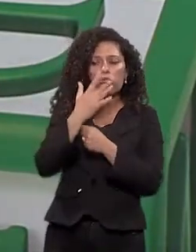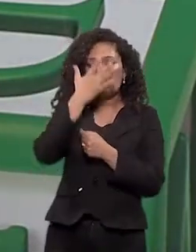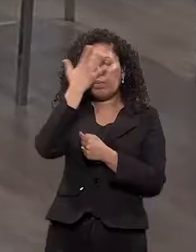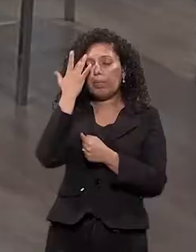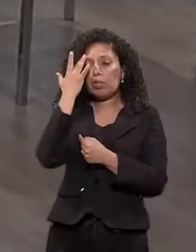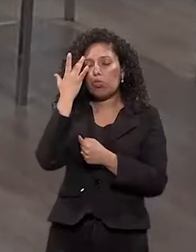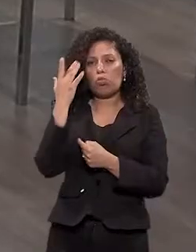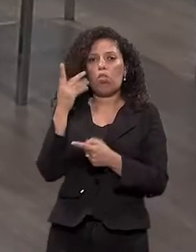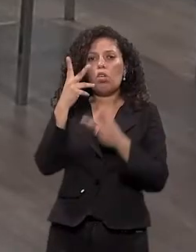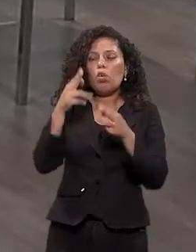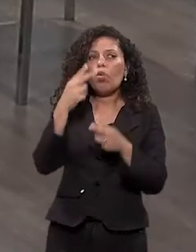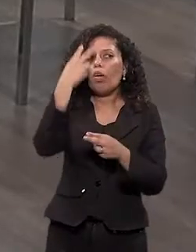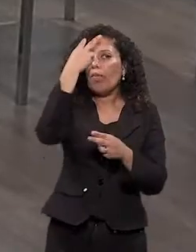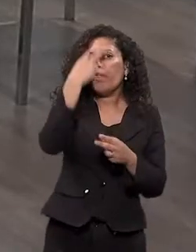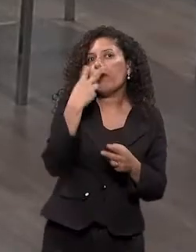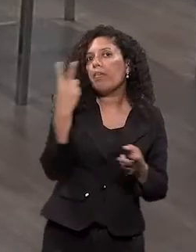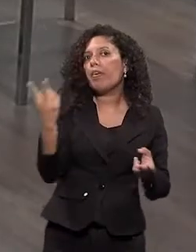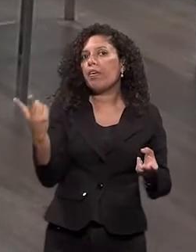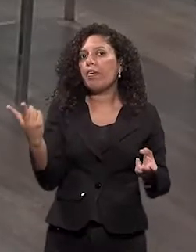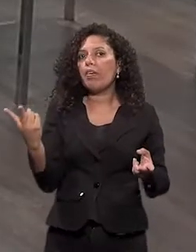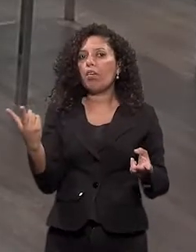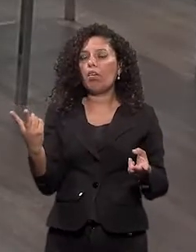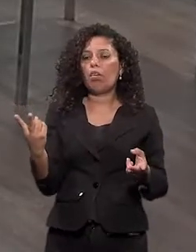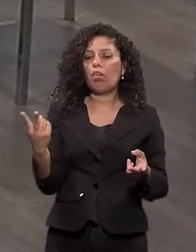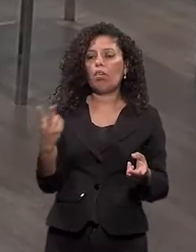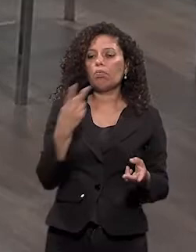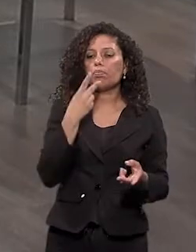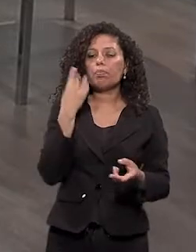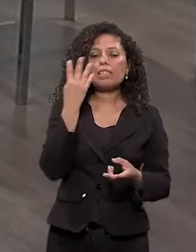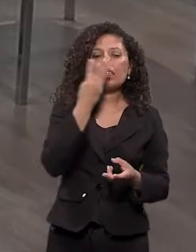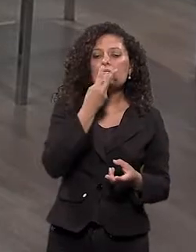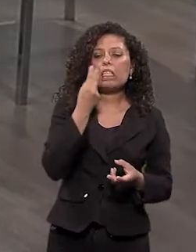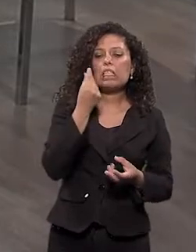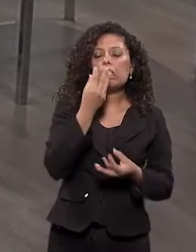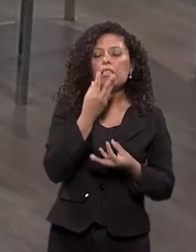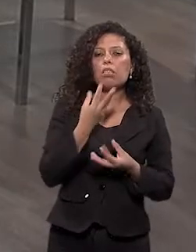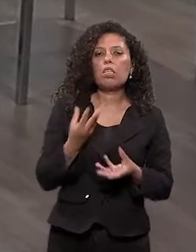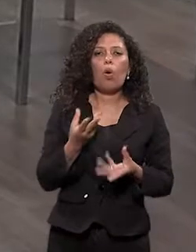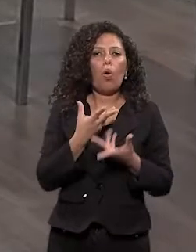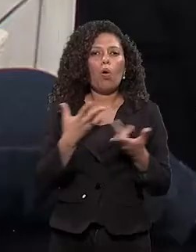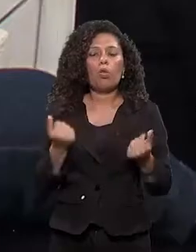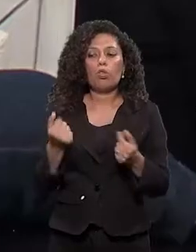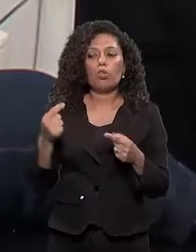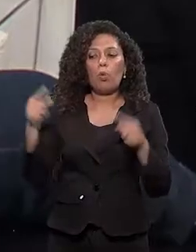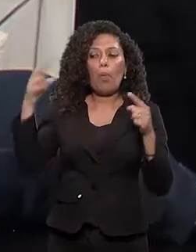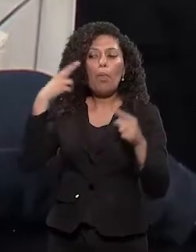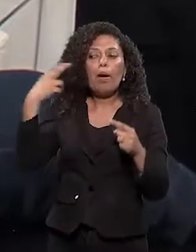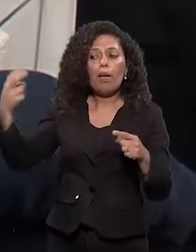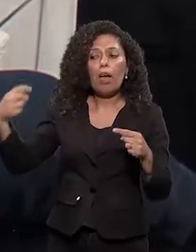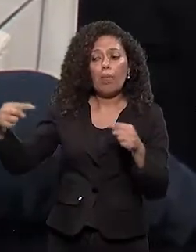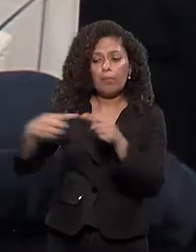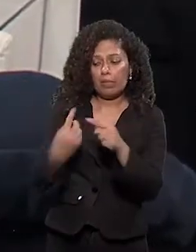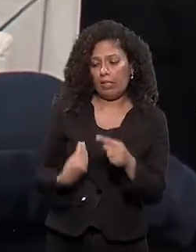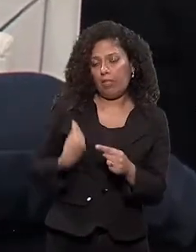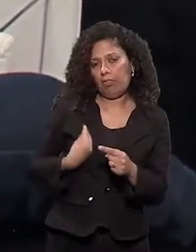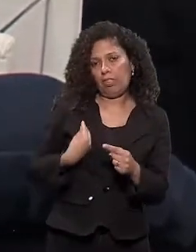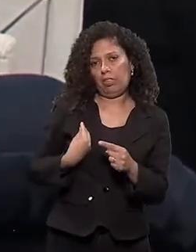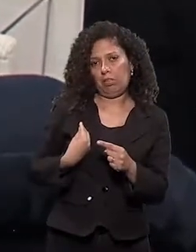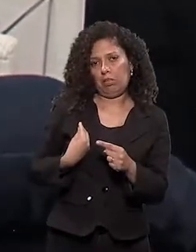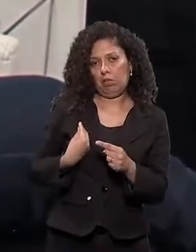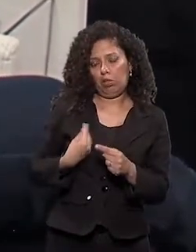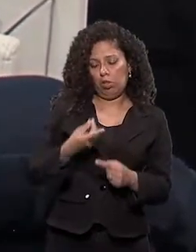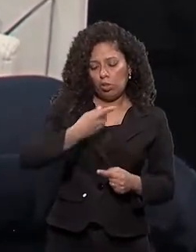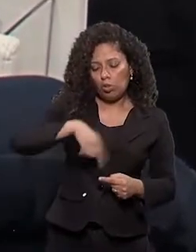visão, o paladar, né? Então, a gente percebe isso cotidianamente, né? O som faz parte da nossa vida. E a disciplina que